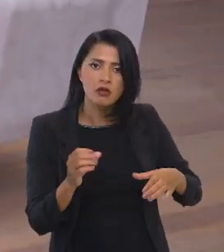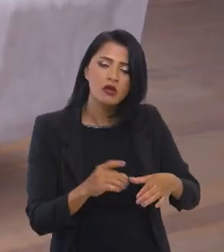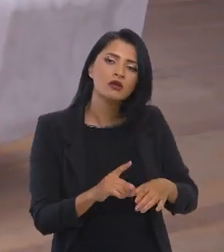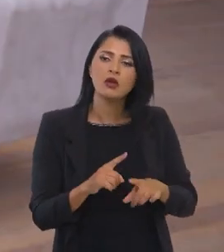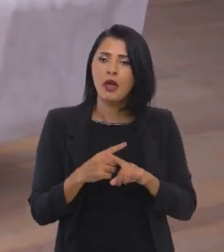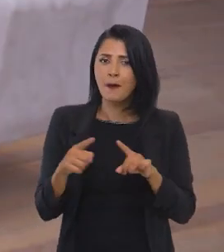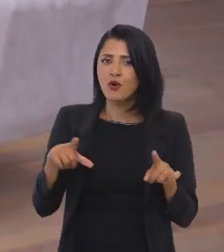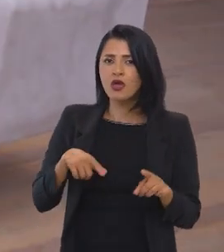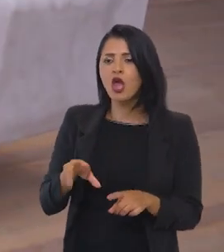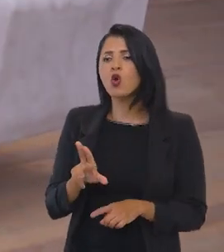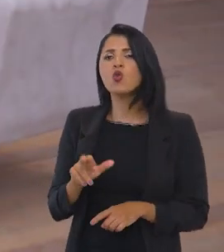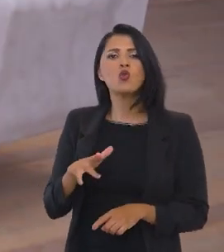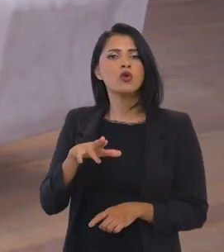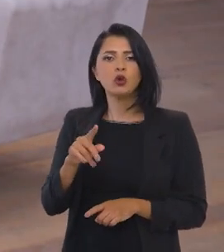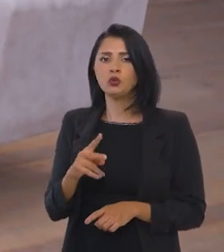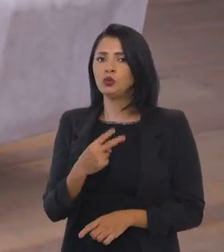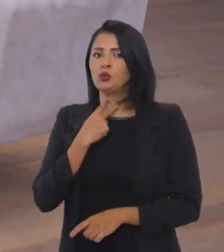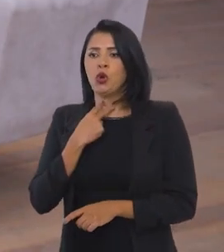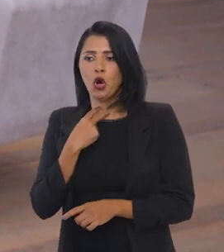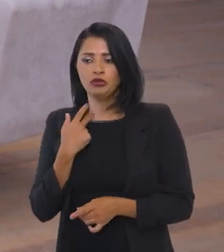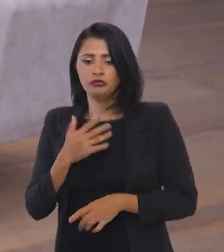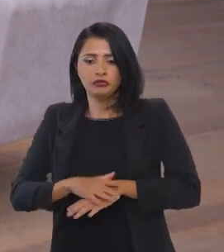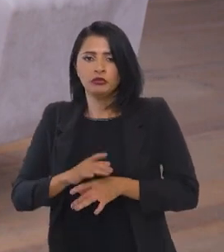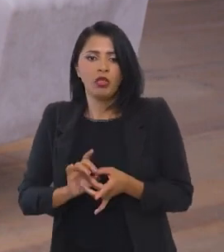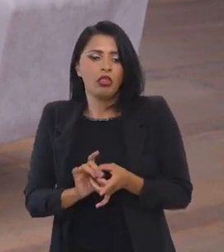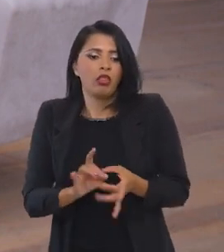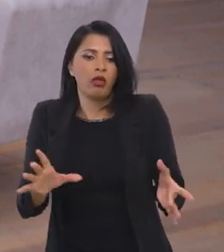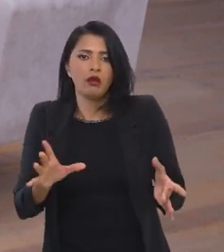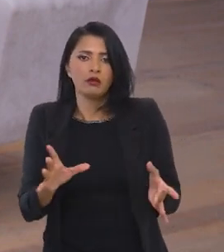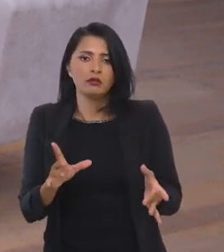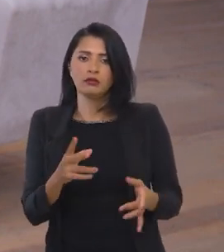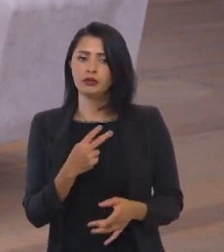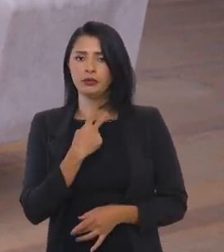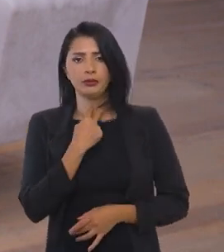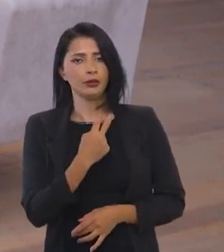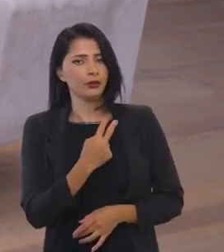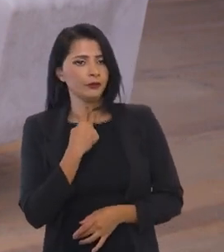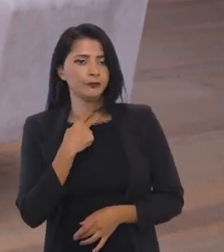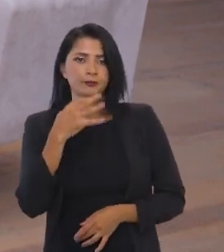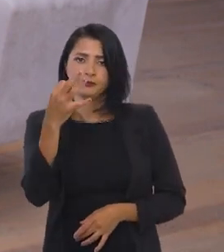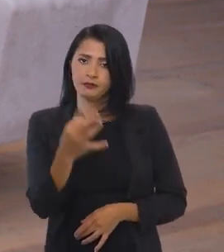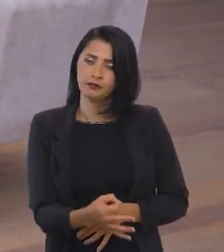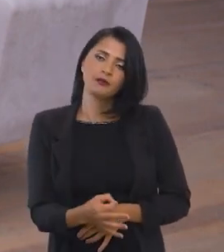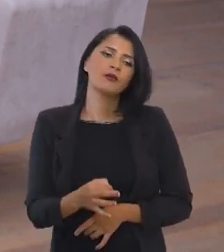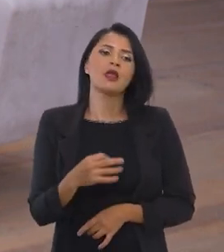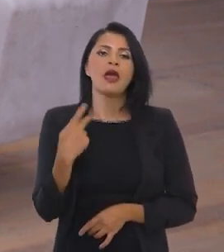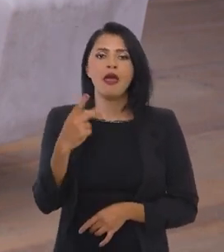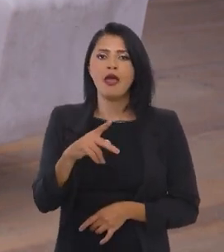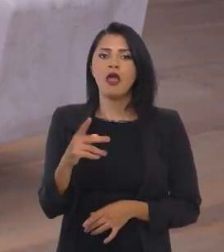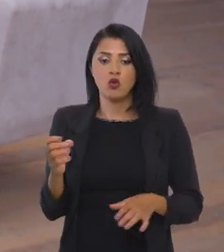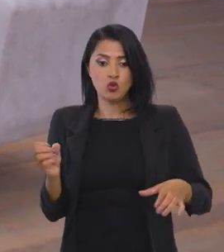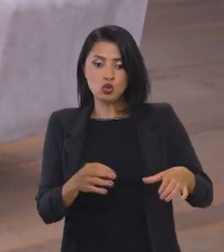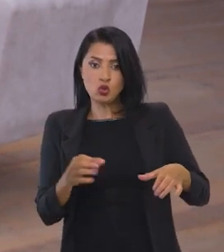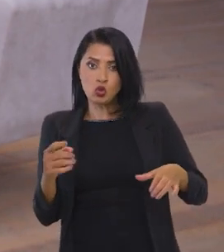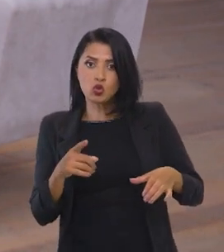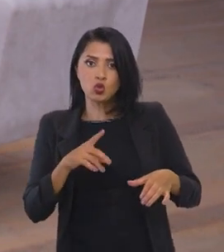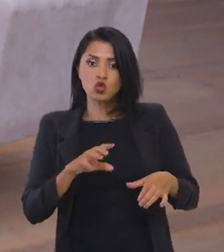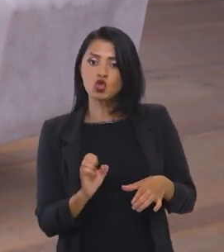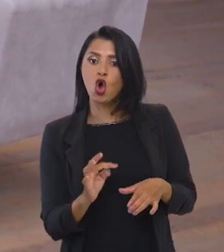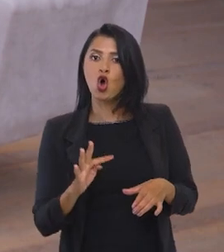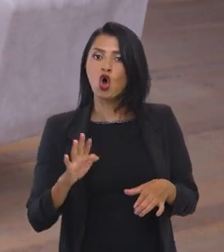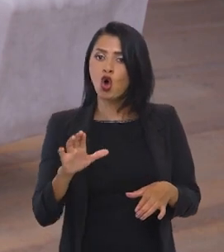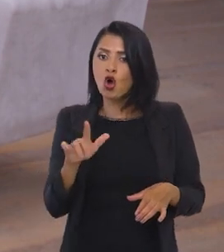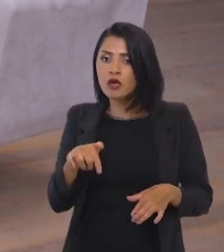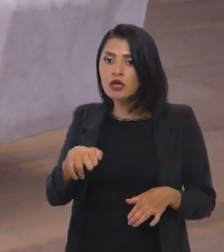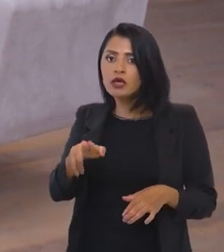para dentro do cofre. E é um estoque porque a União não pode, de uma hora para outra, abrir mão. Não pode. Não pode. Exatamente. Ou seja, é um estoque